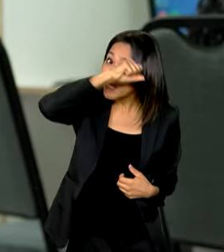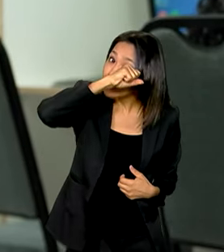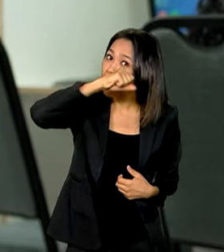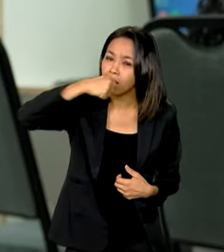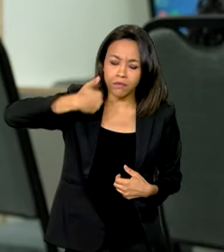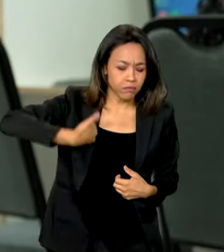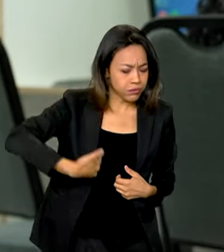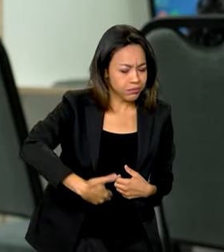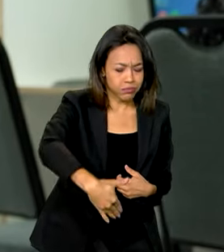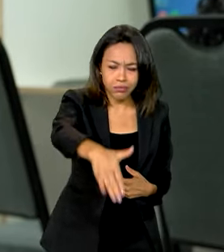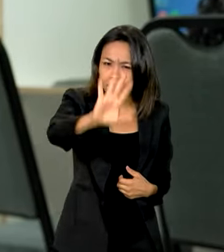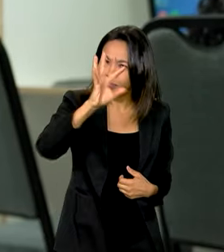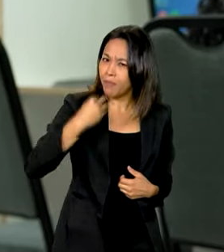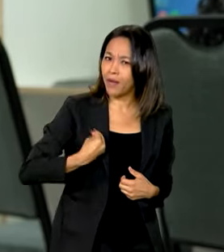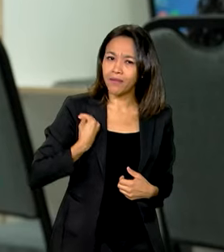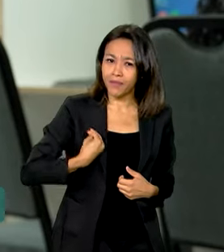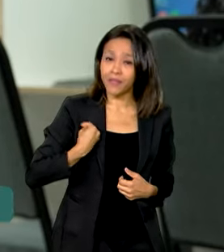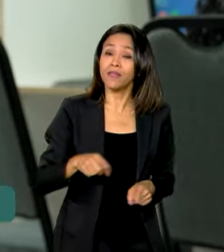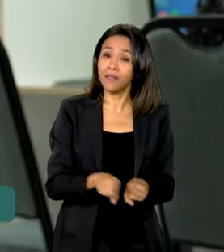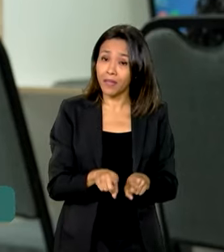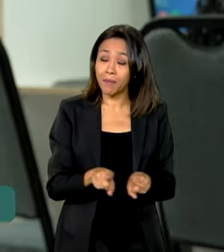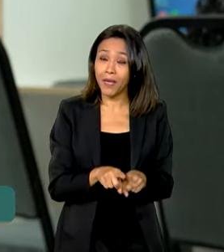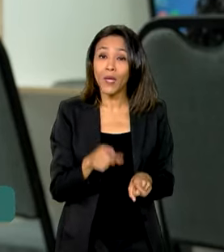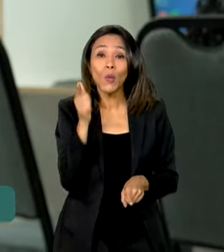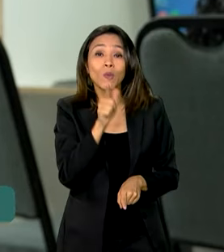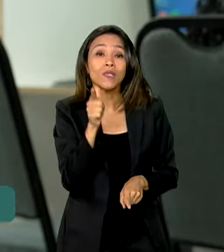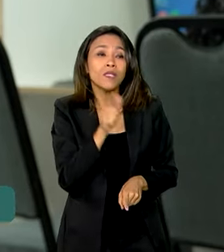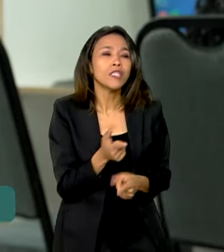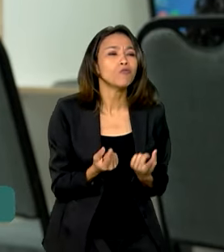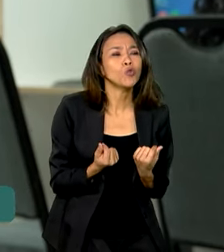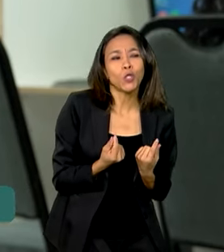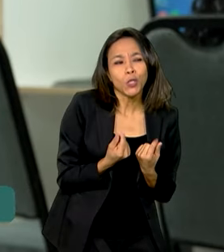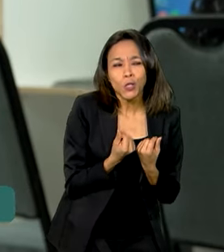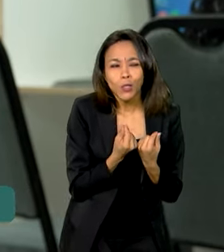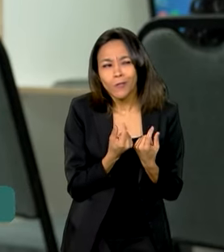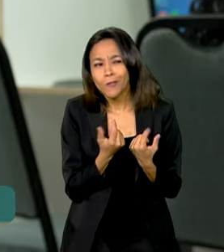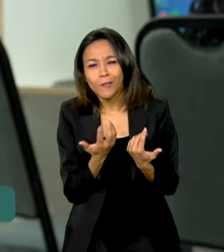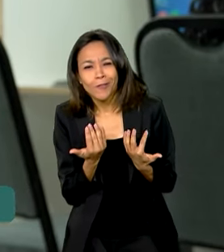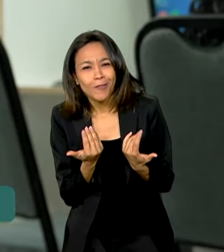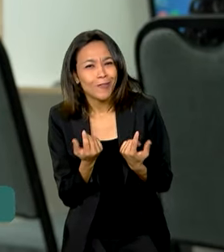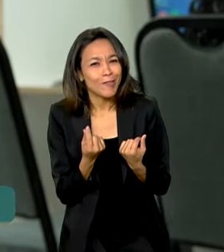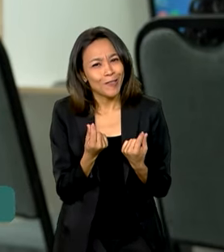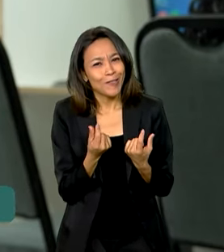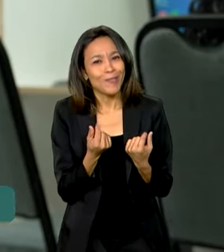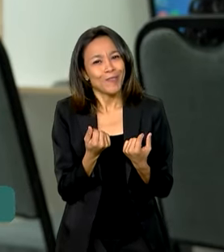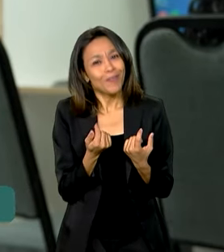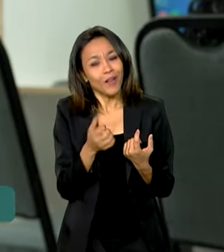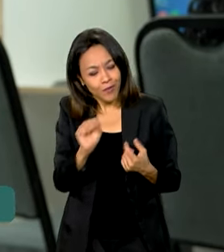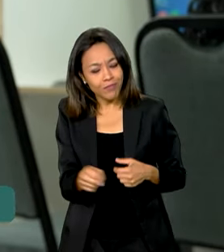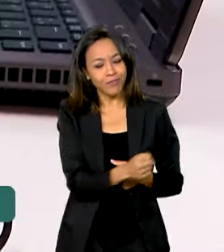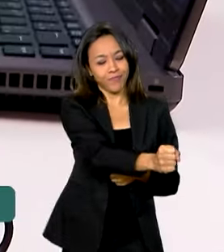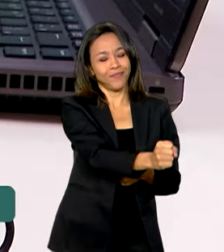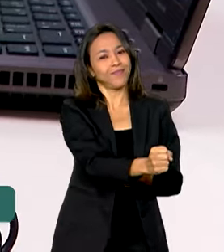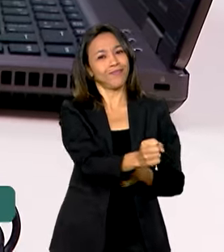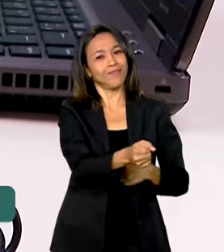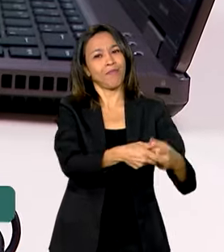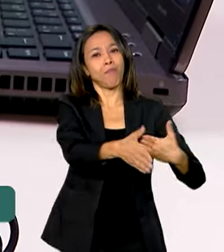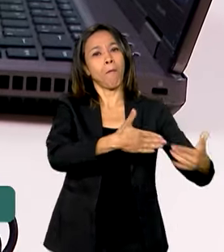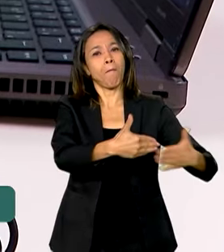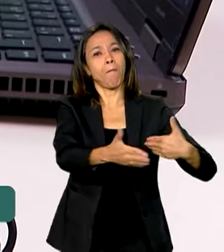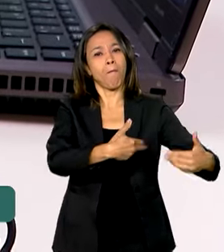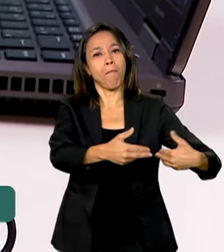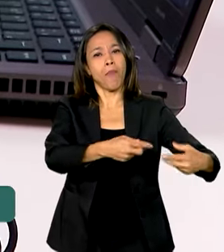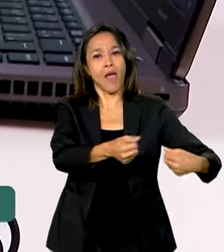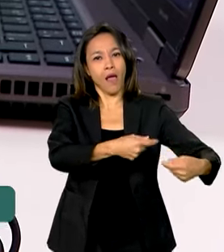vida, mas também como uma forma de ganhar alguma coisa, algum dinheiro, ou me encaixar no mercado mesmo já idoso. A inclusão